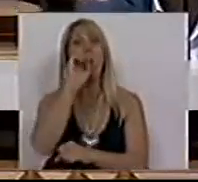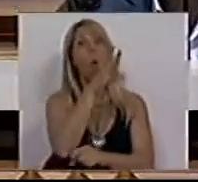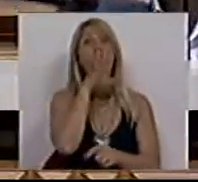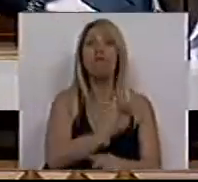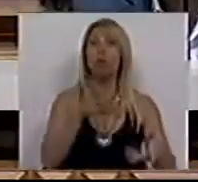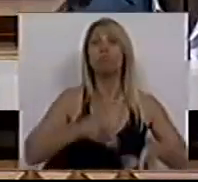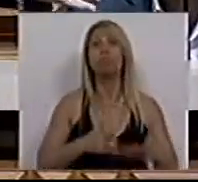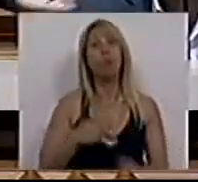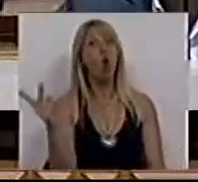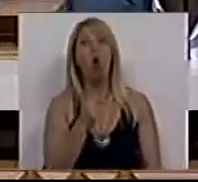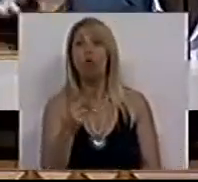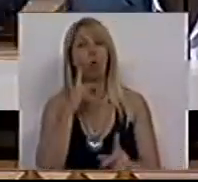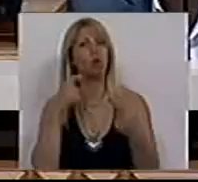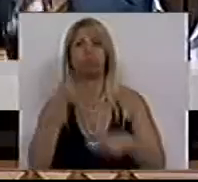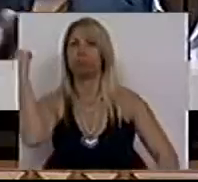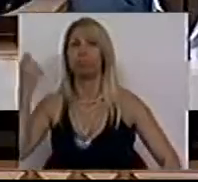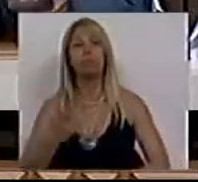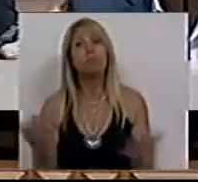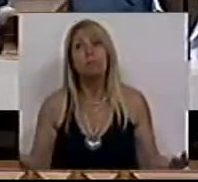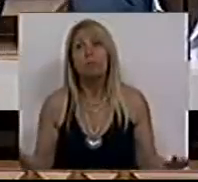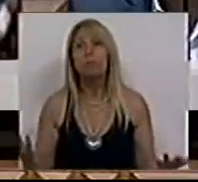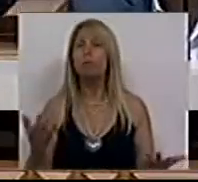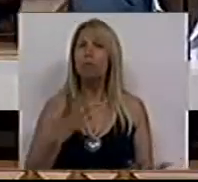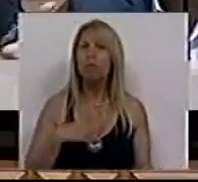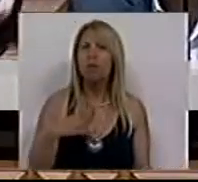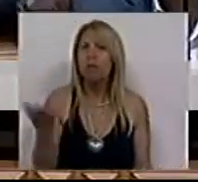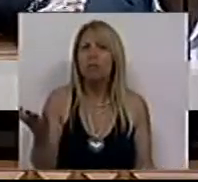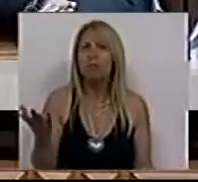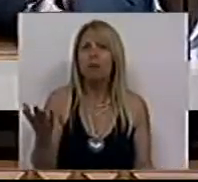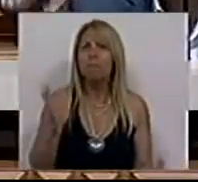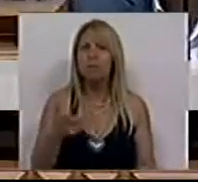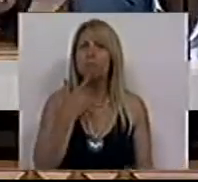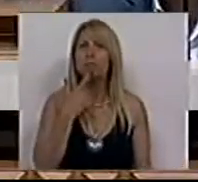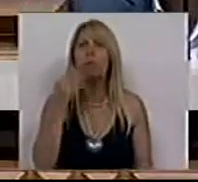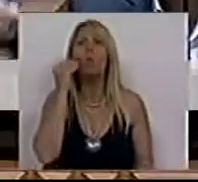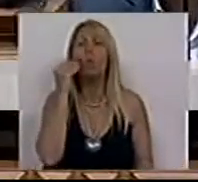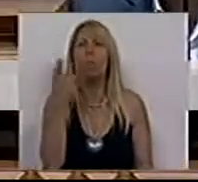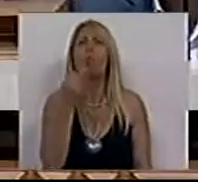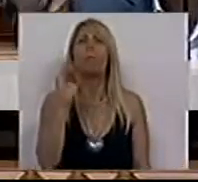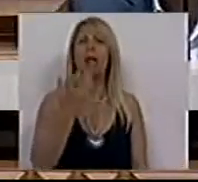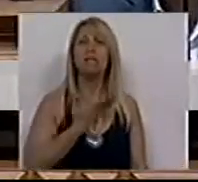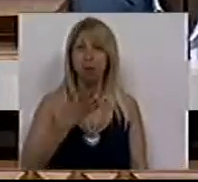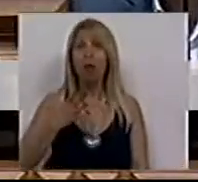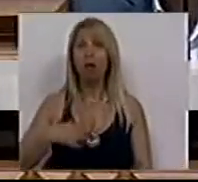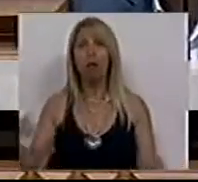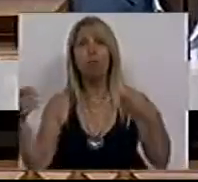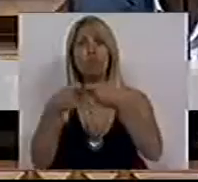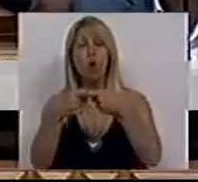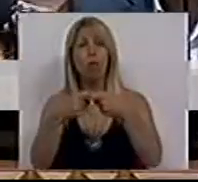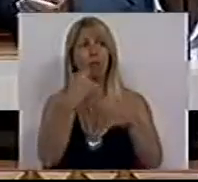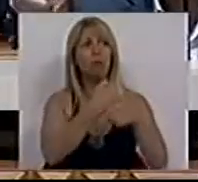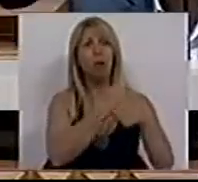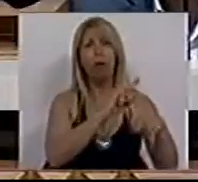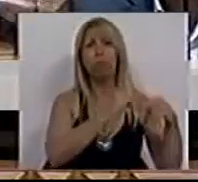portanto, é preciso perceber como é que o PSD quer conciliar carreiras, carreiras com família quando a denúncia do fundo, a denúncia do dia